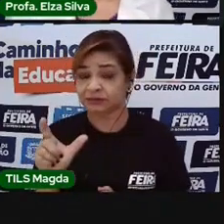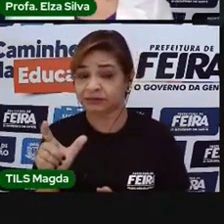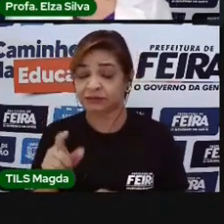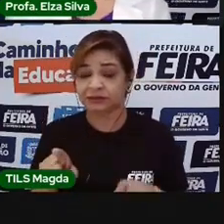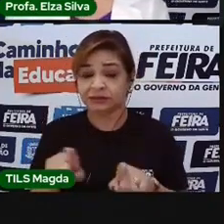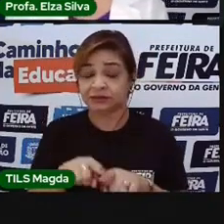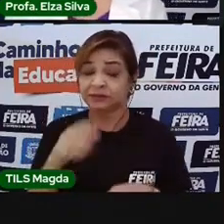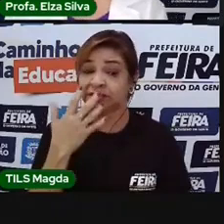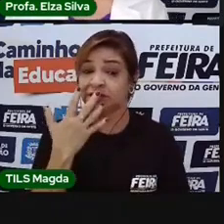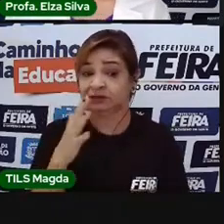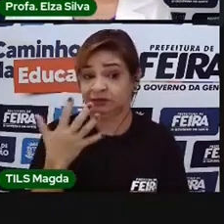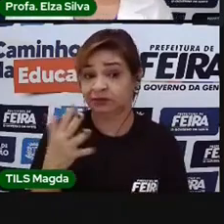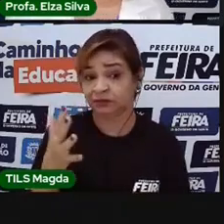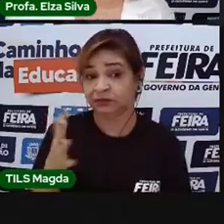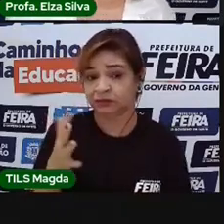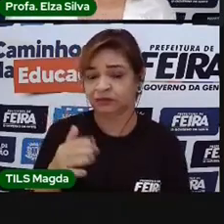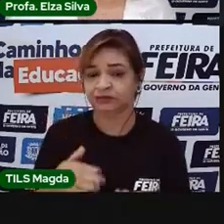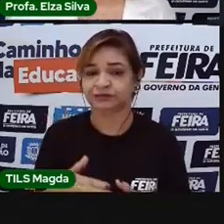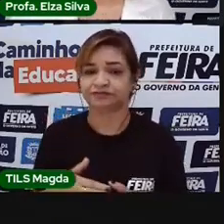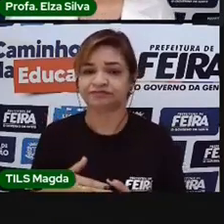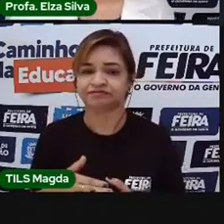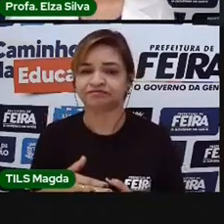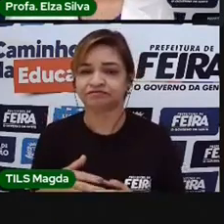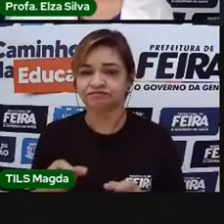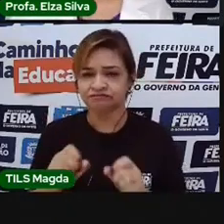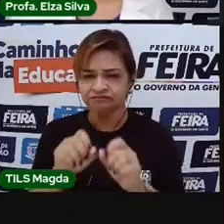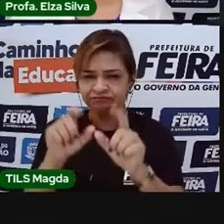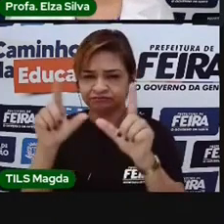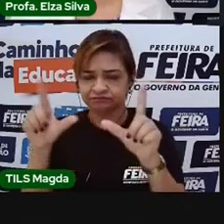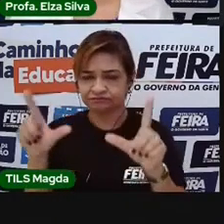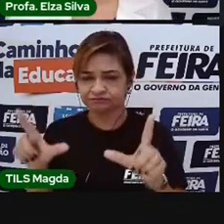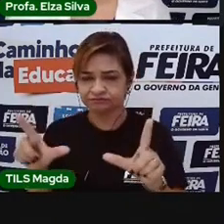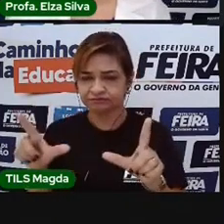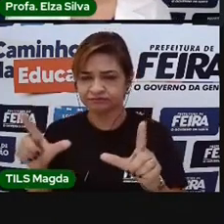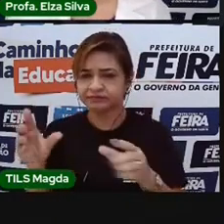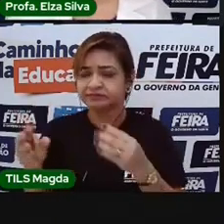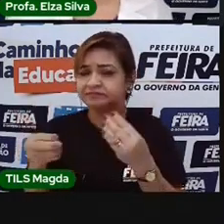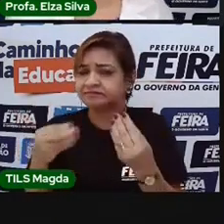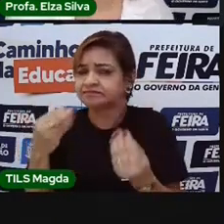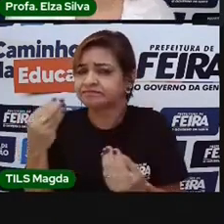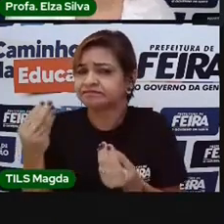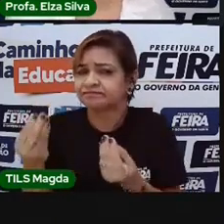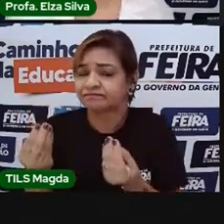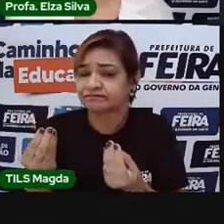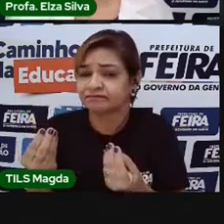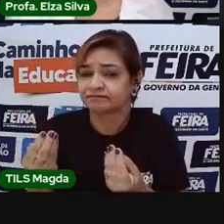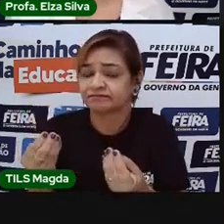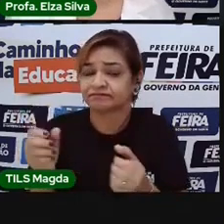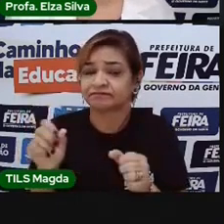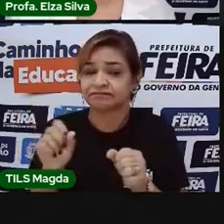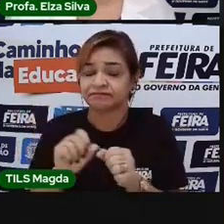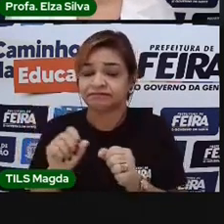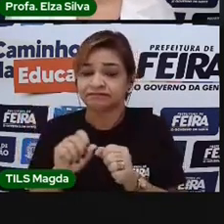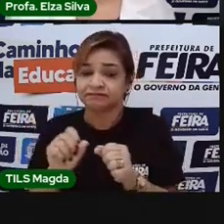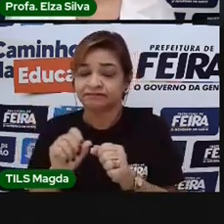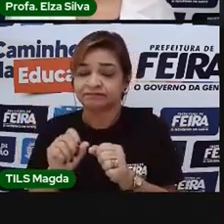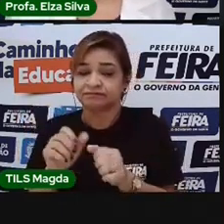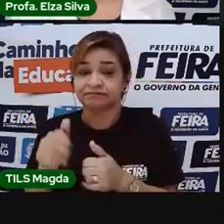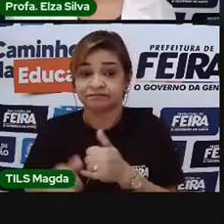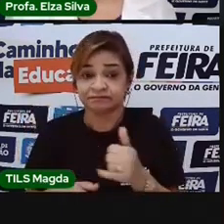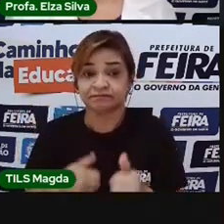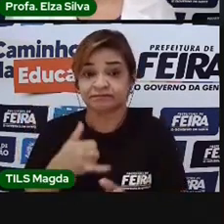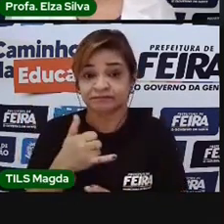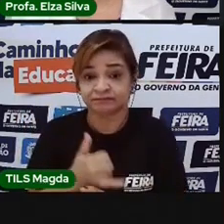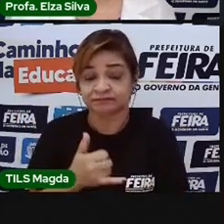para fazer uma nuvem de palavras, eu sugiro se você tiver acesso à internet que